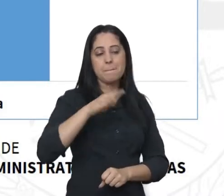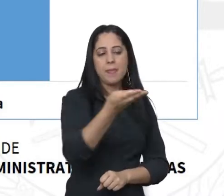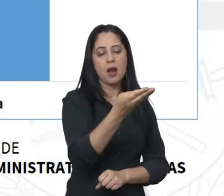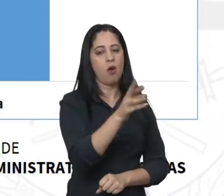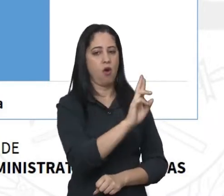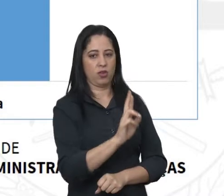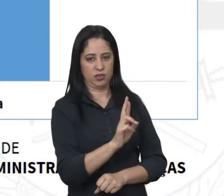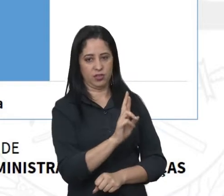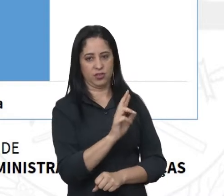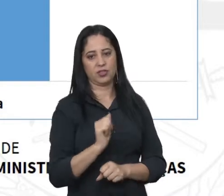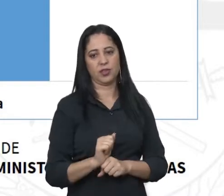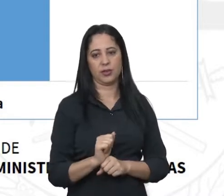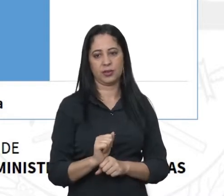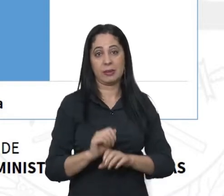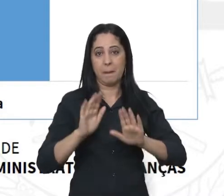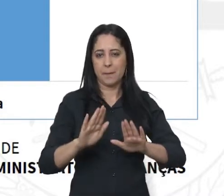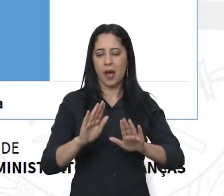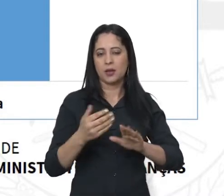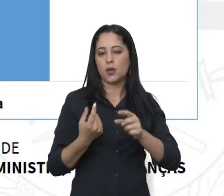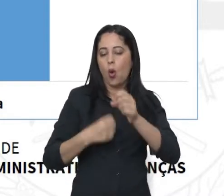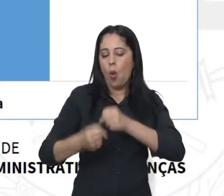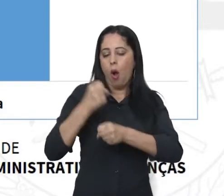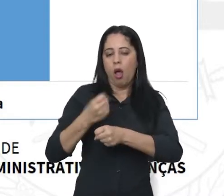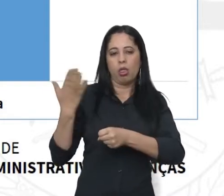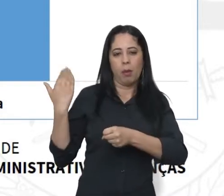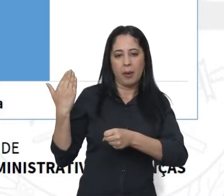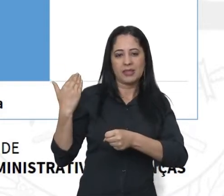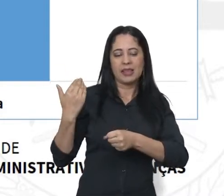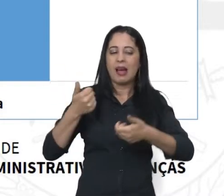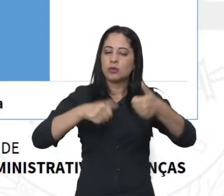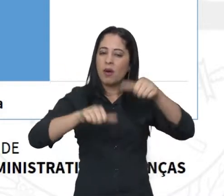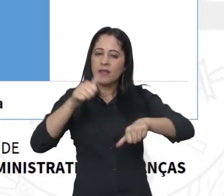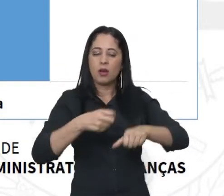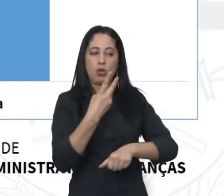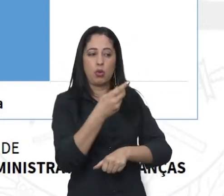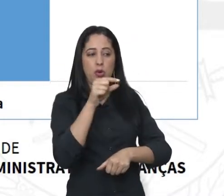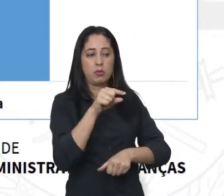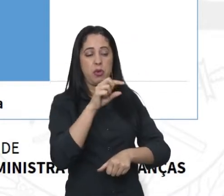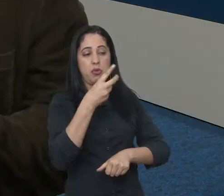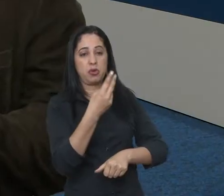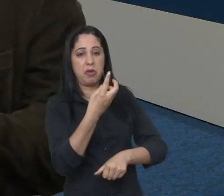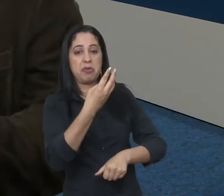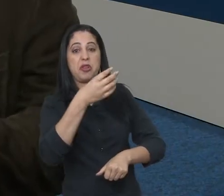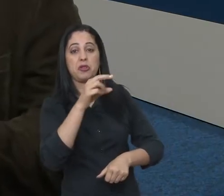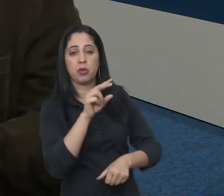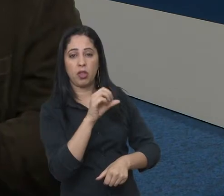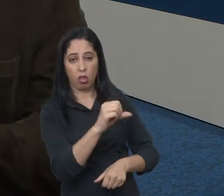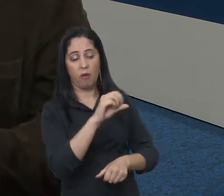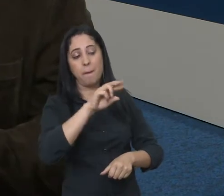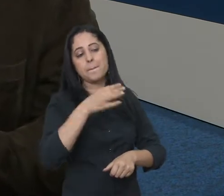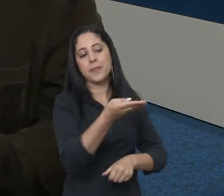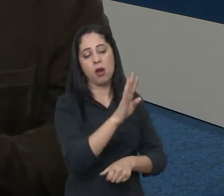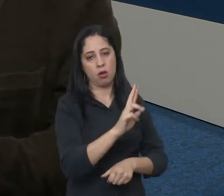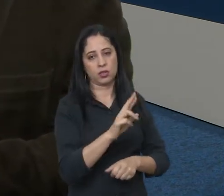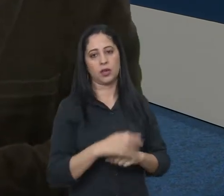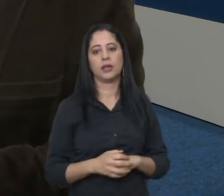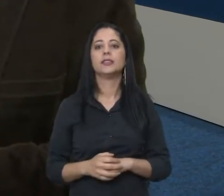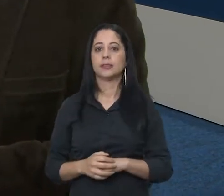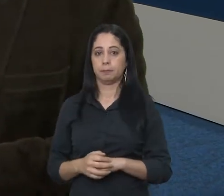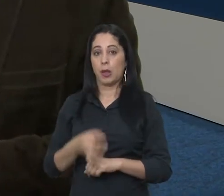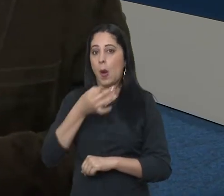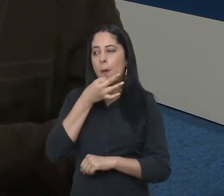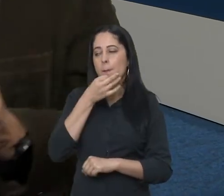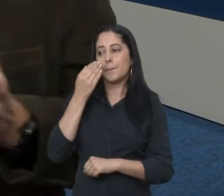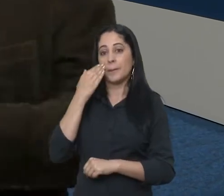bilhões, quando o orçado para o período foi de R 2,2 bilhões. De acordo com o secretário de Gestão